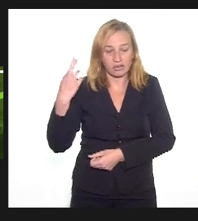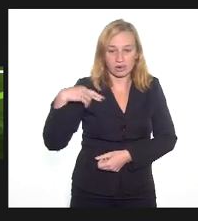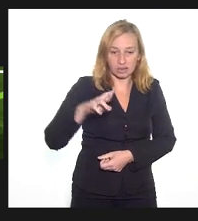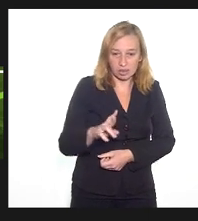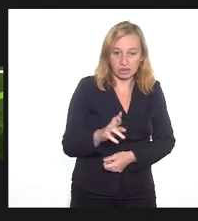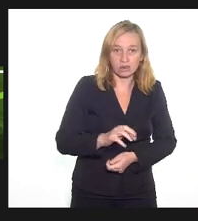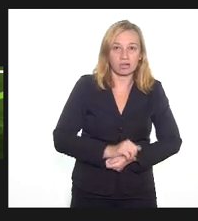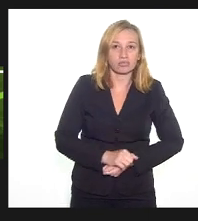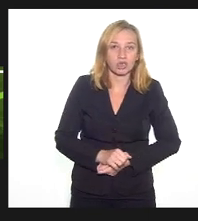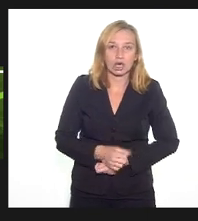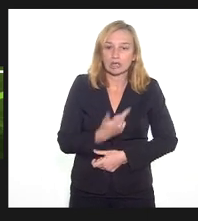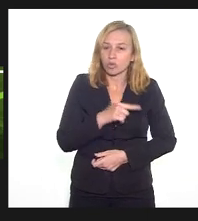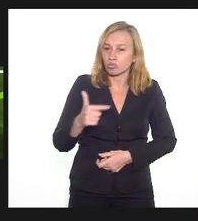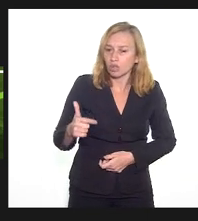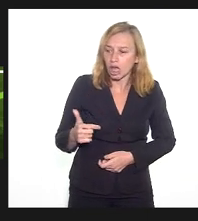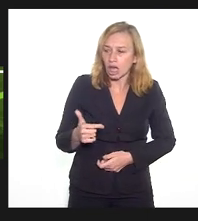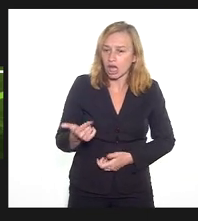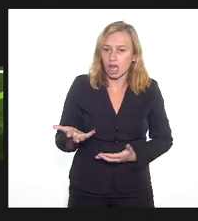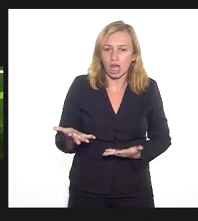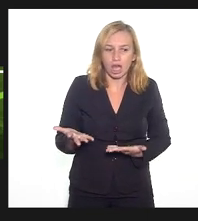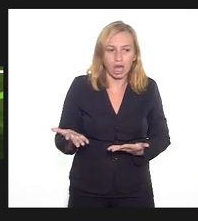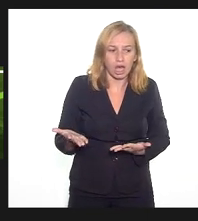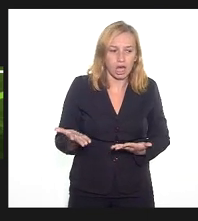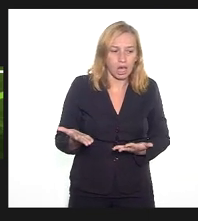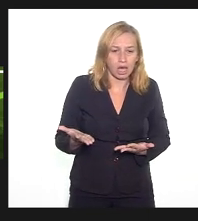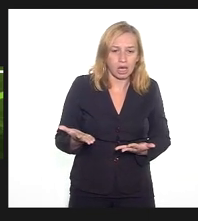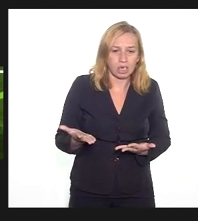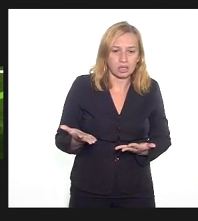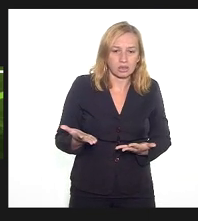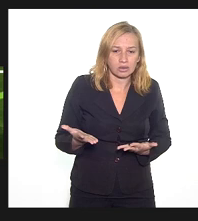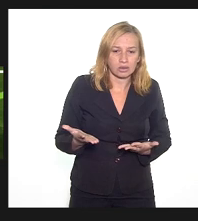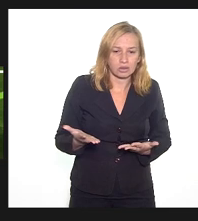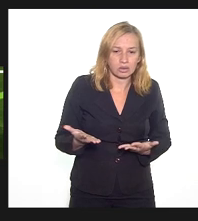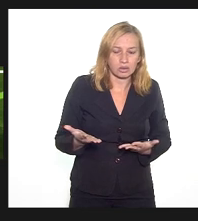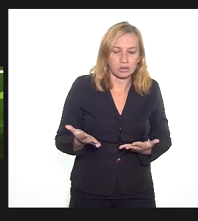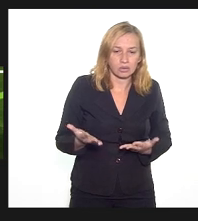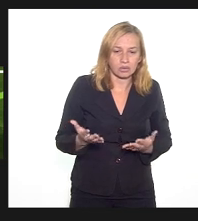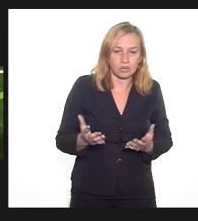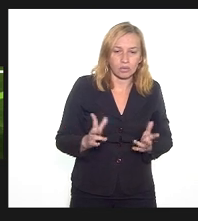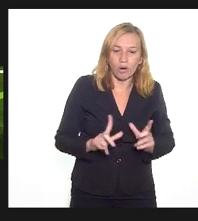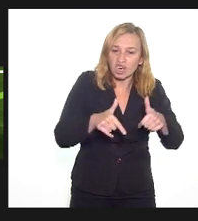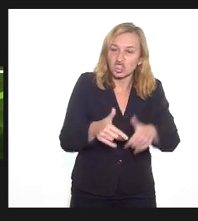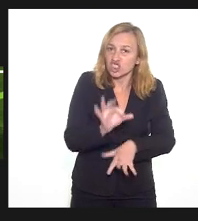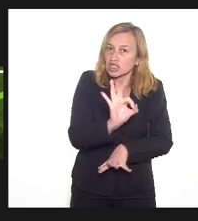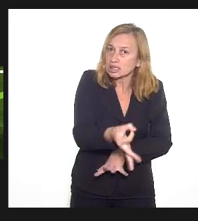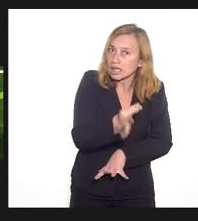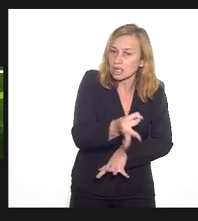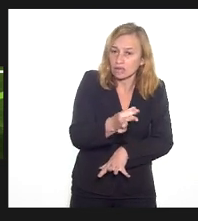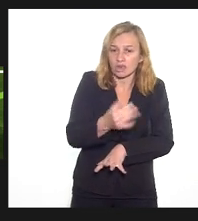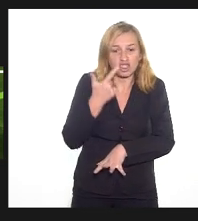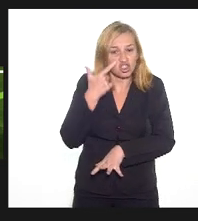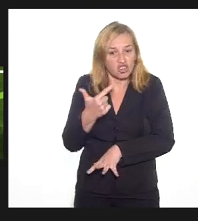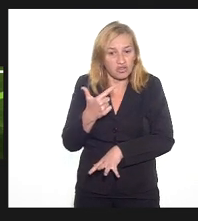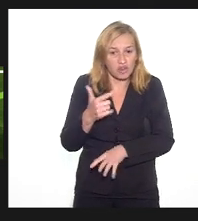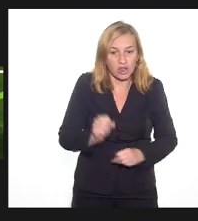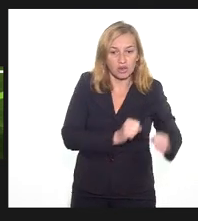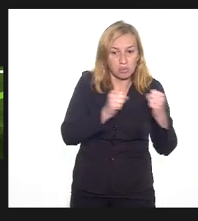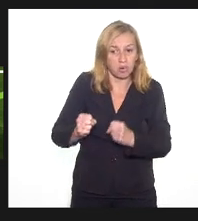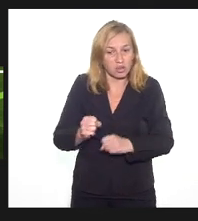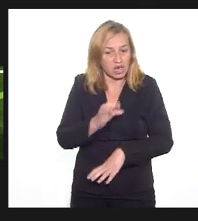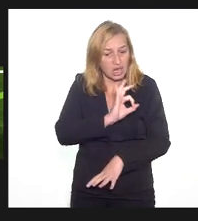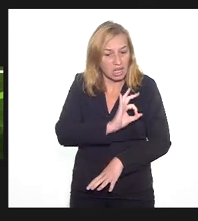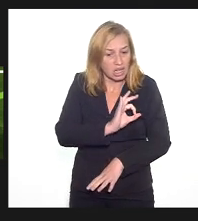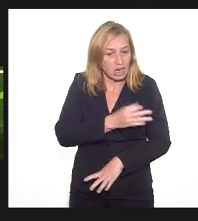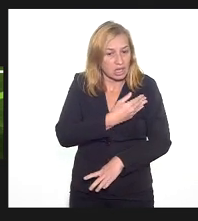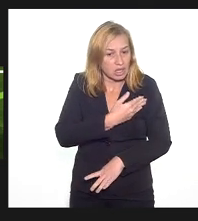Não há uma atividade concreta que a gente vê do poder de segurança pública